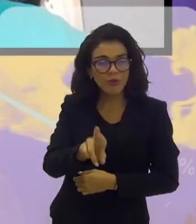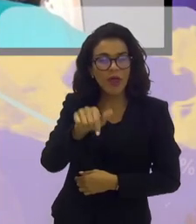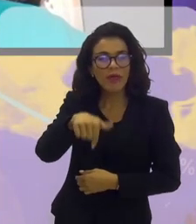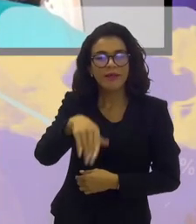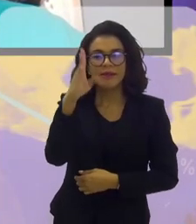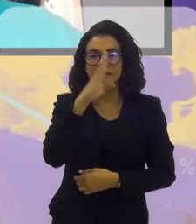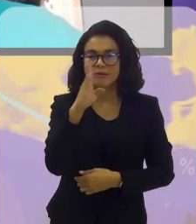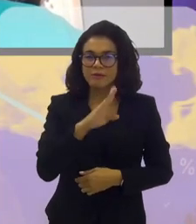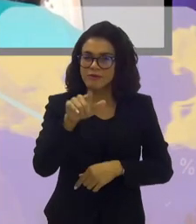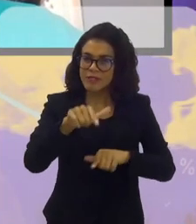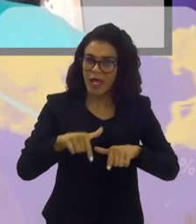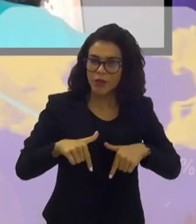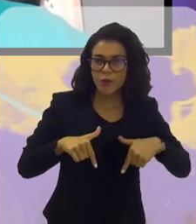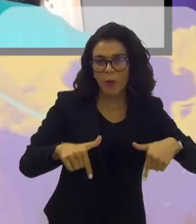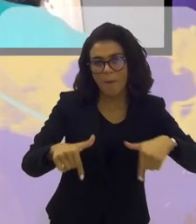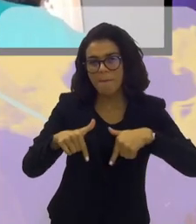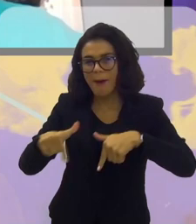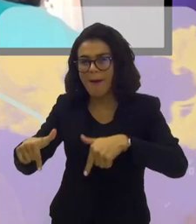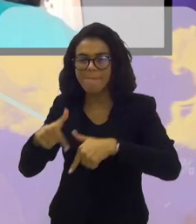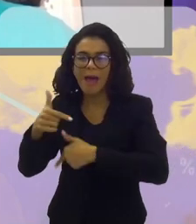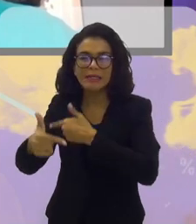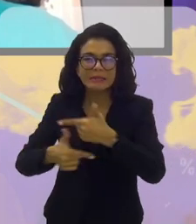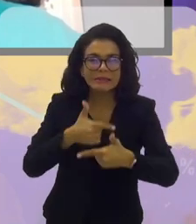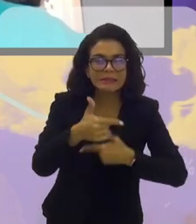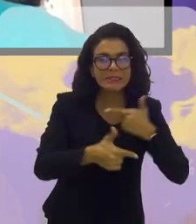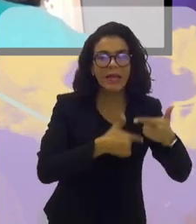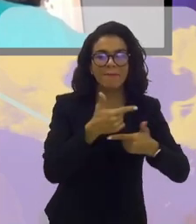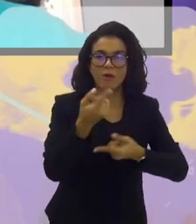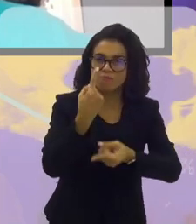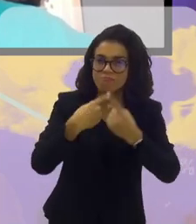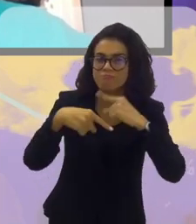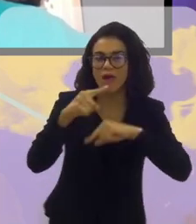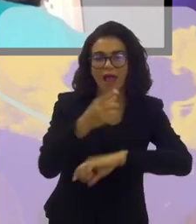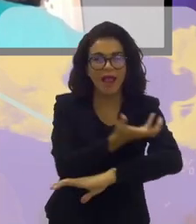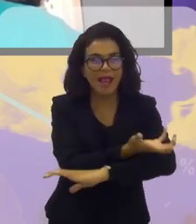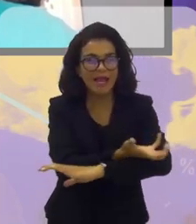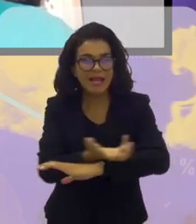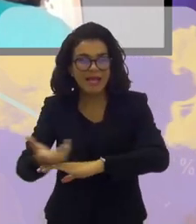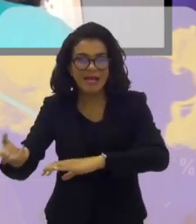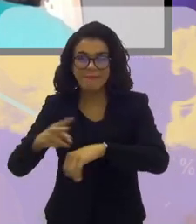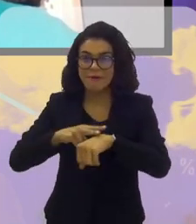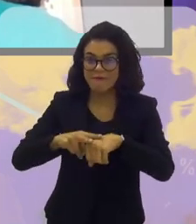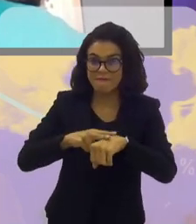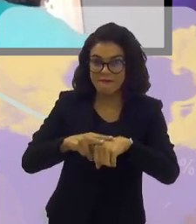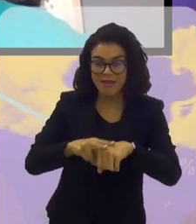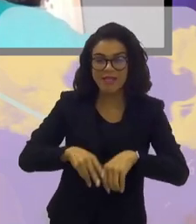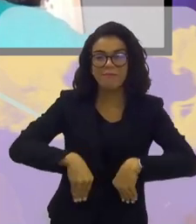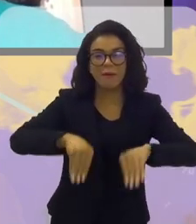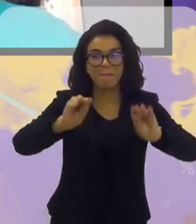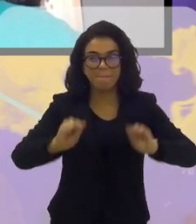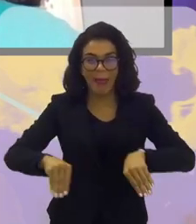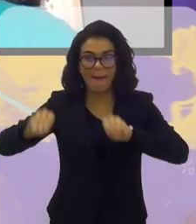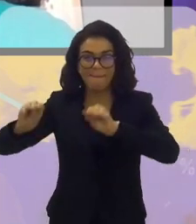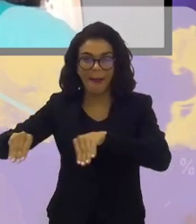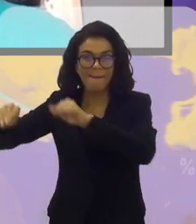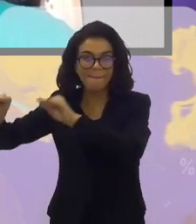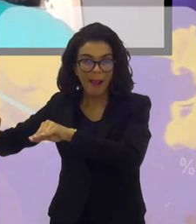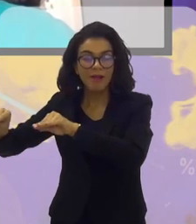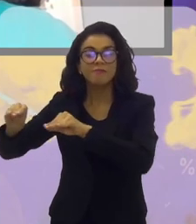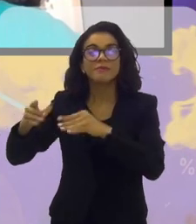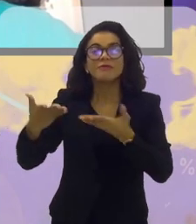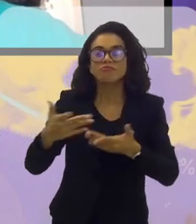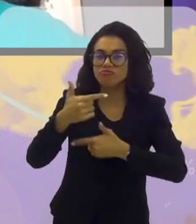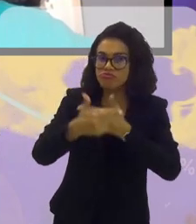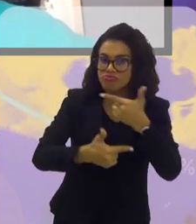aqui no Brasil atuou em vários gramados, recuperou gramas, implantou gramas, enfim. Fez um